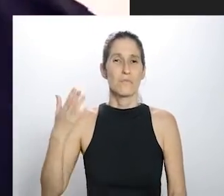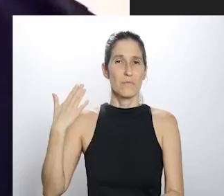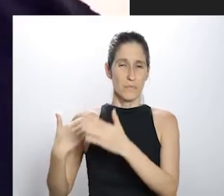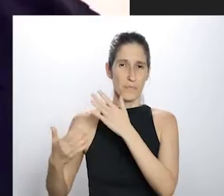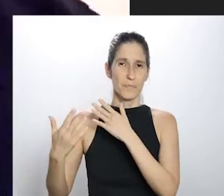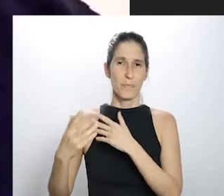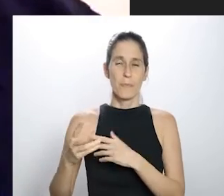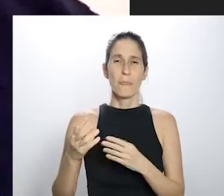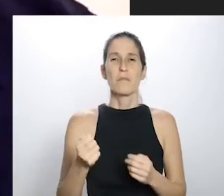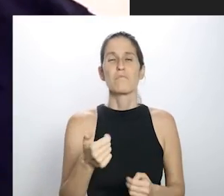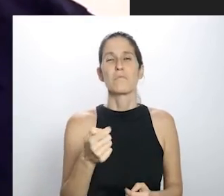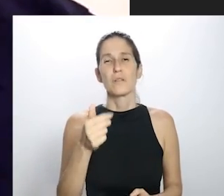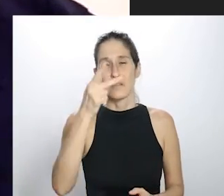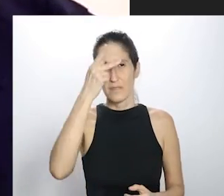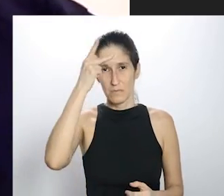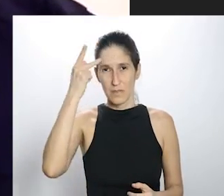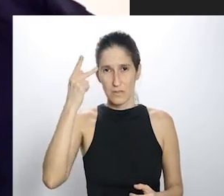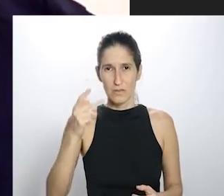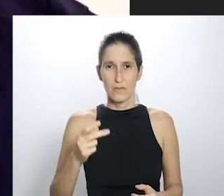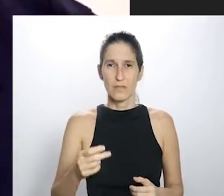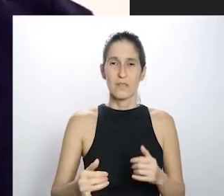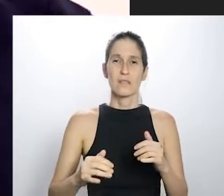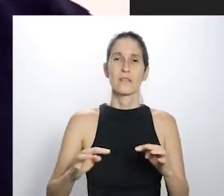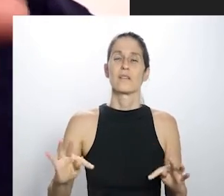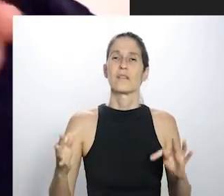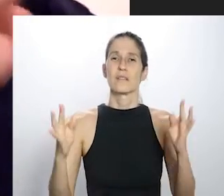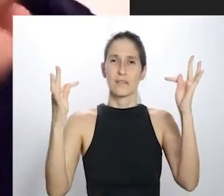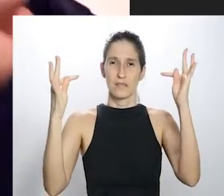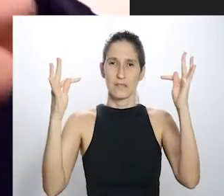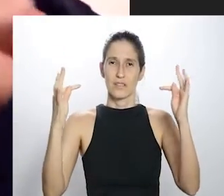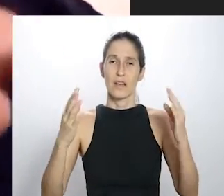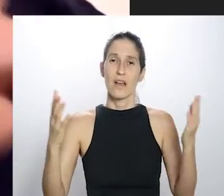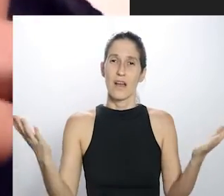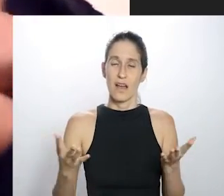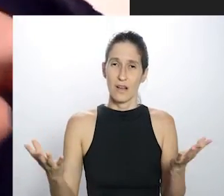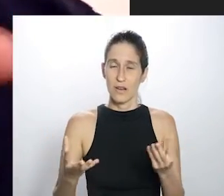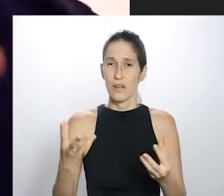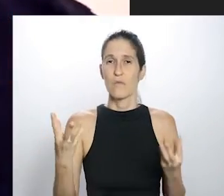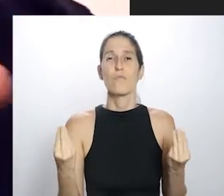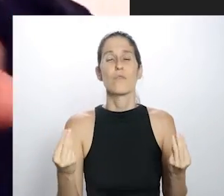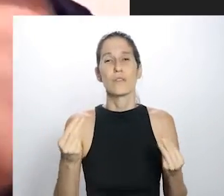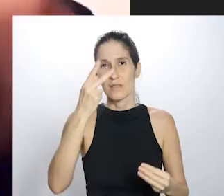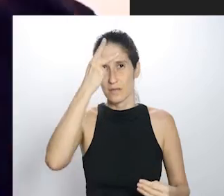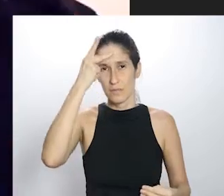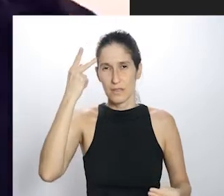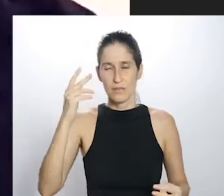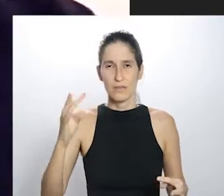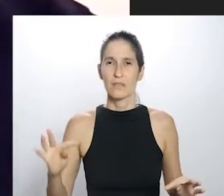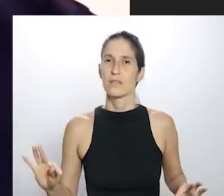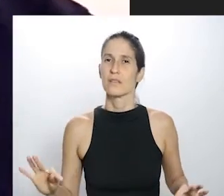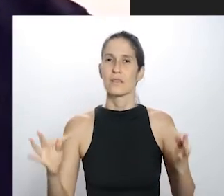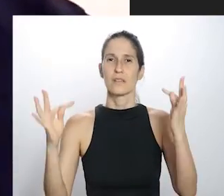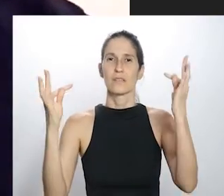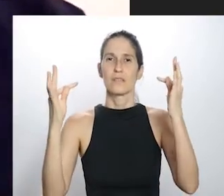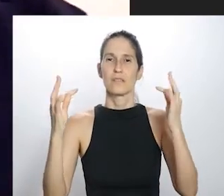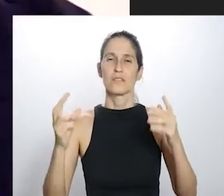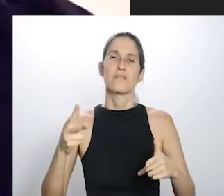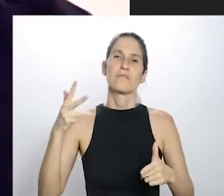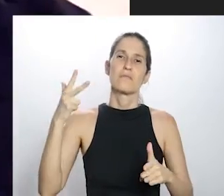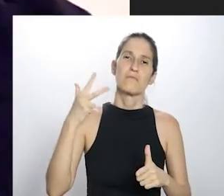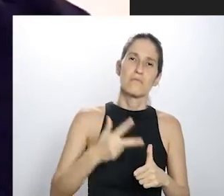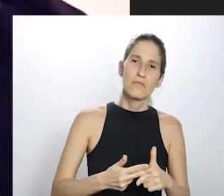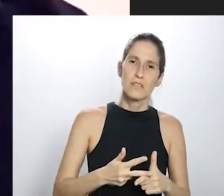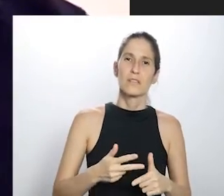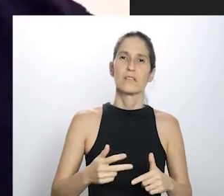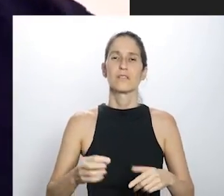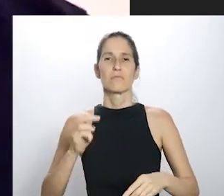multiplicou uma série de coisas que a gente fazia antes só para um pequeno grupo, isso agora está explodindo também, né? Então, tem